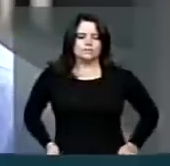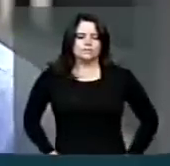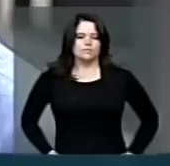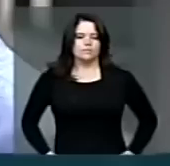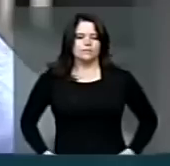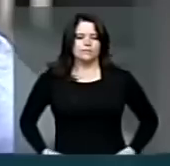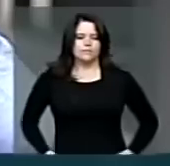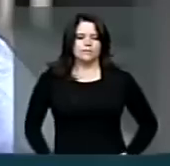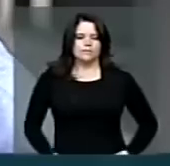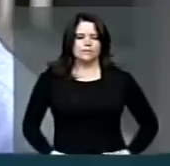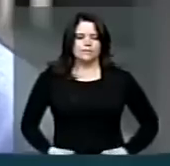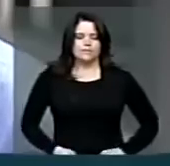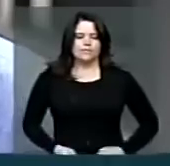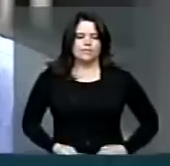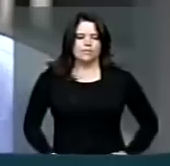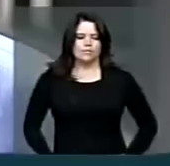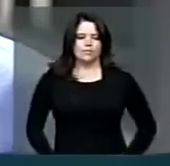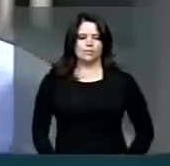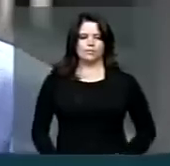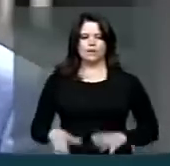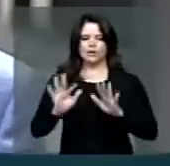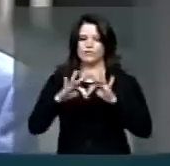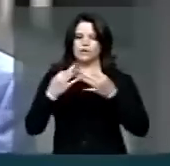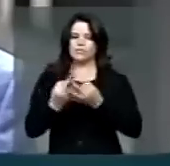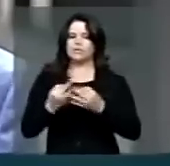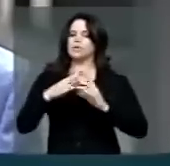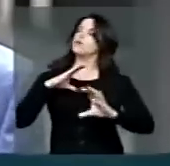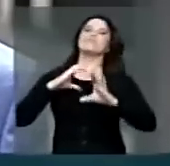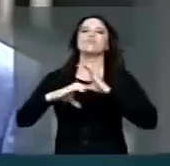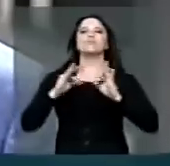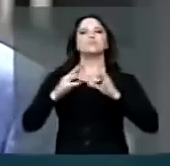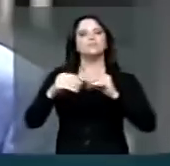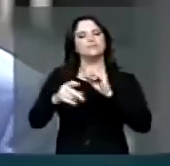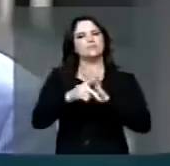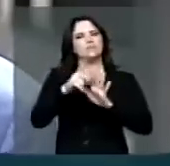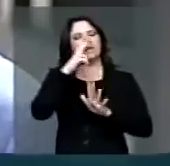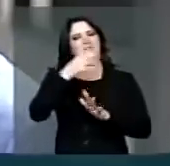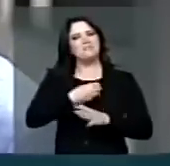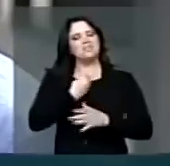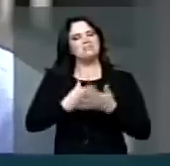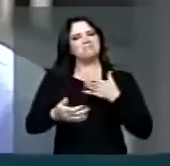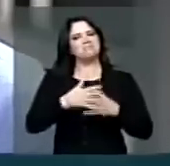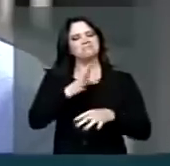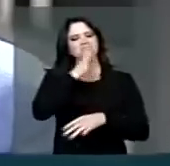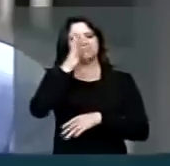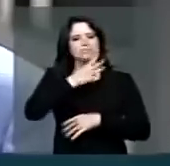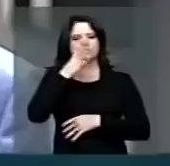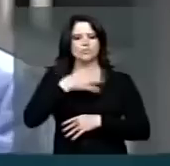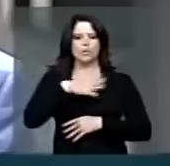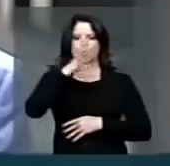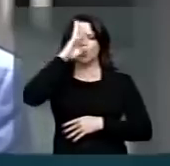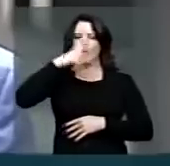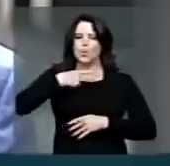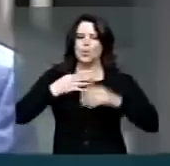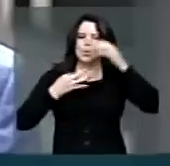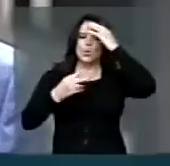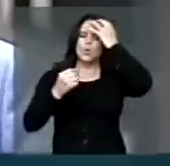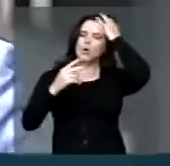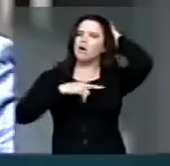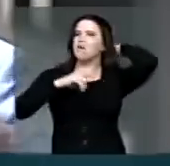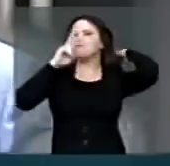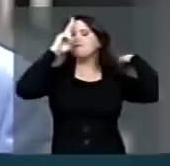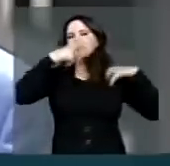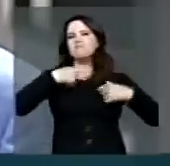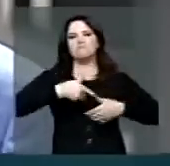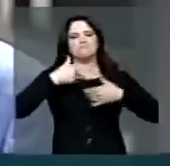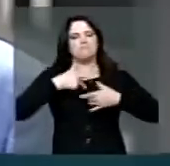família, os meios de comunicação, a banalização da vida, o egoísmo, a vaidade, a